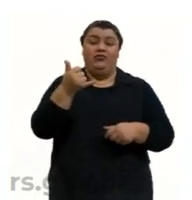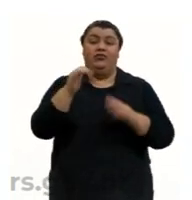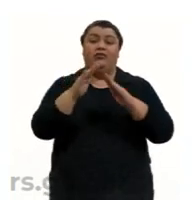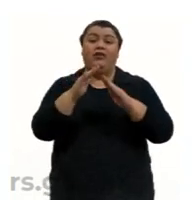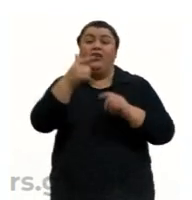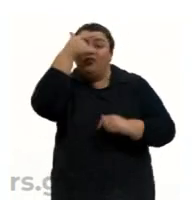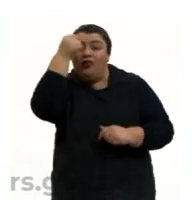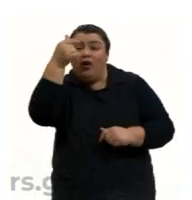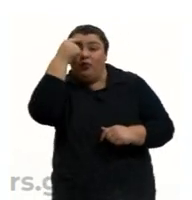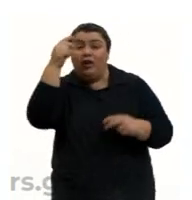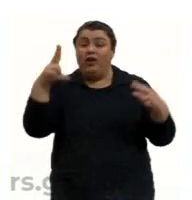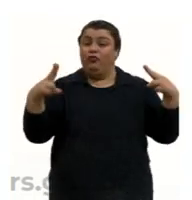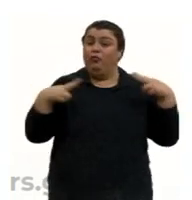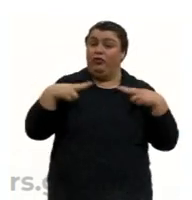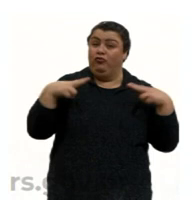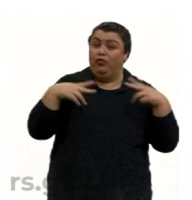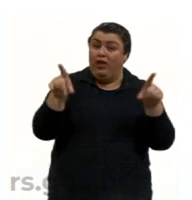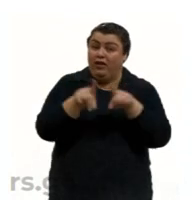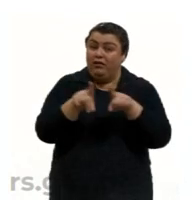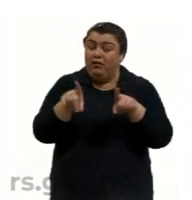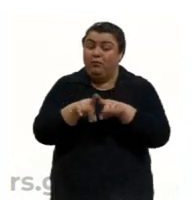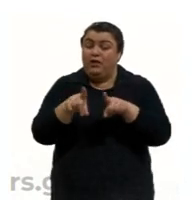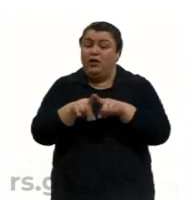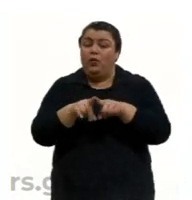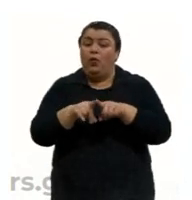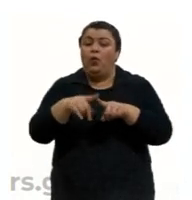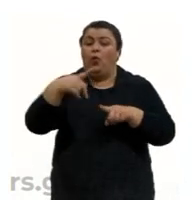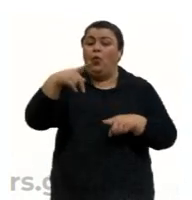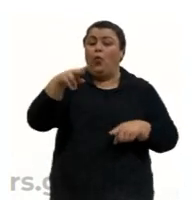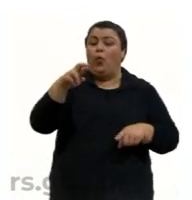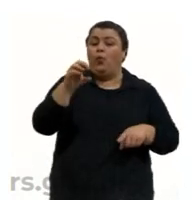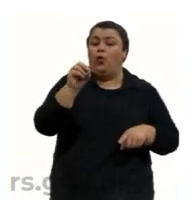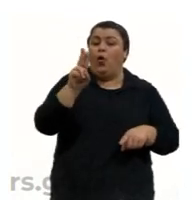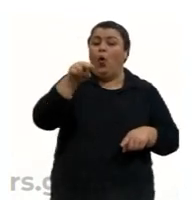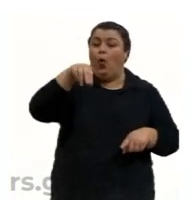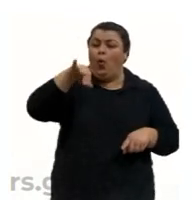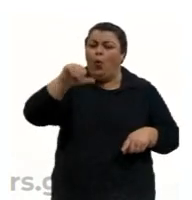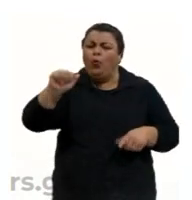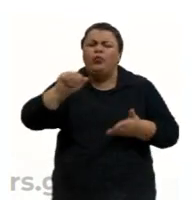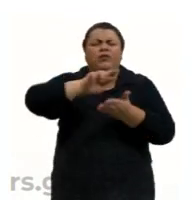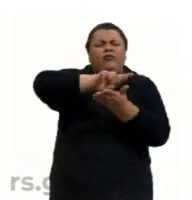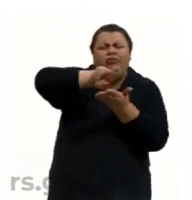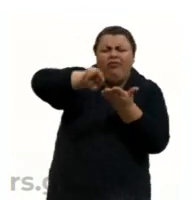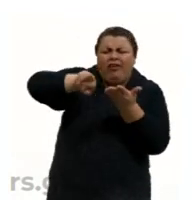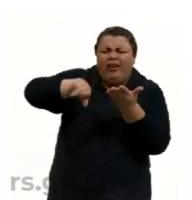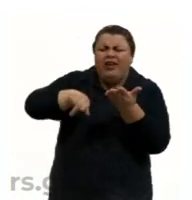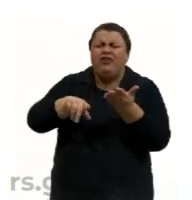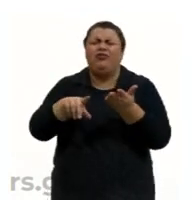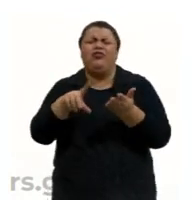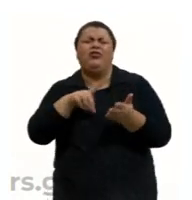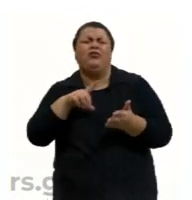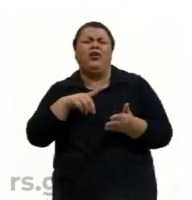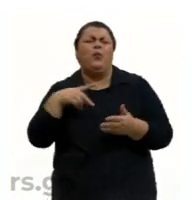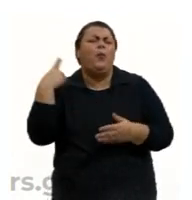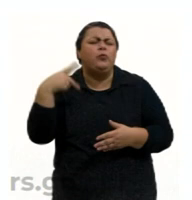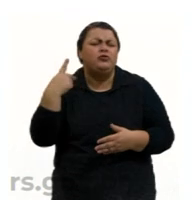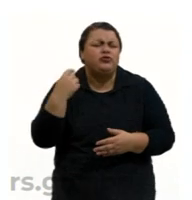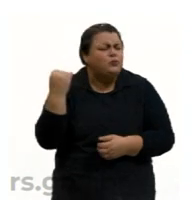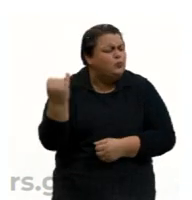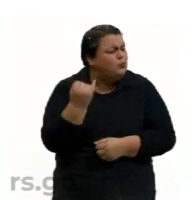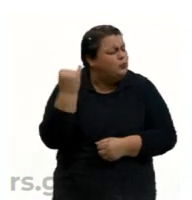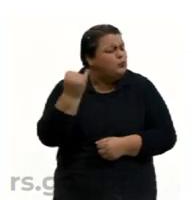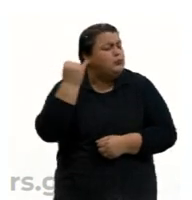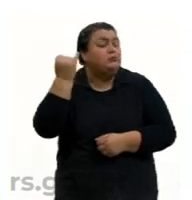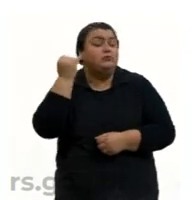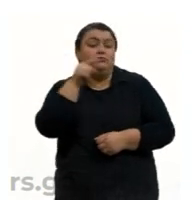universidades privadas, como o ProUni, FIES, Intercâmbios. Então, assim, é uma política muito importante que